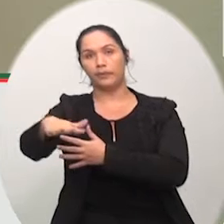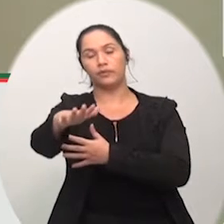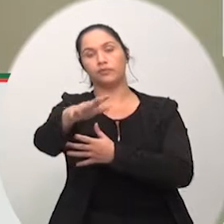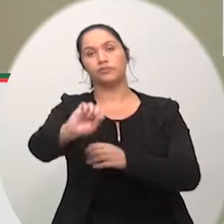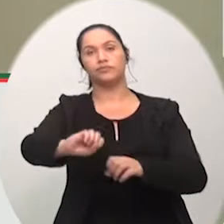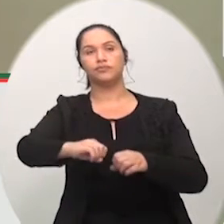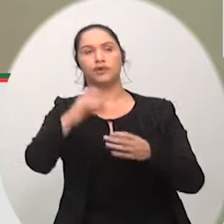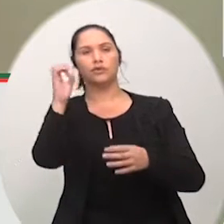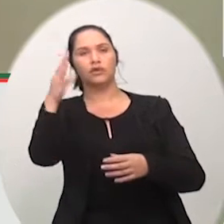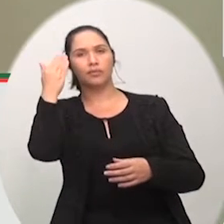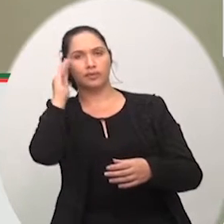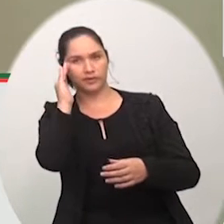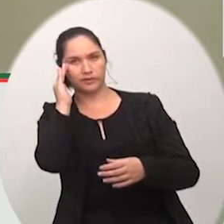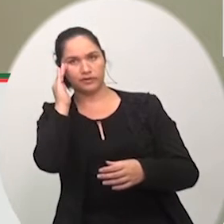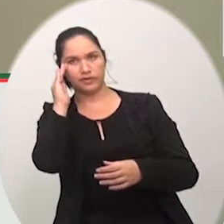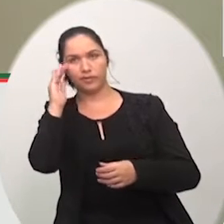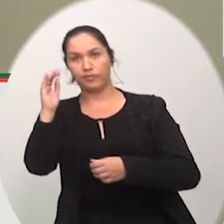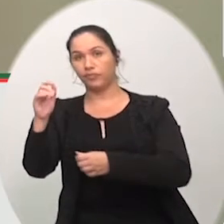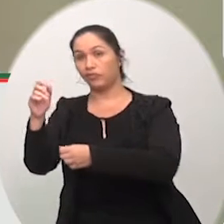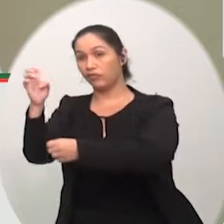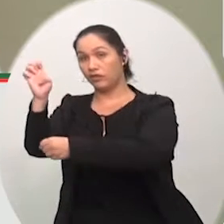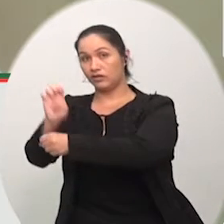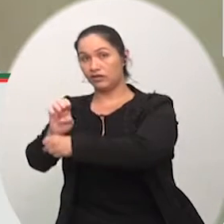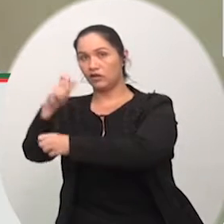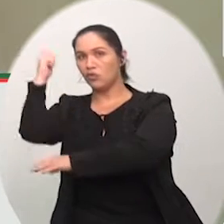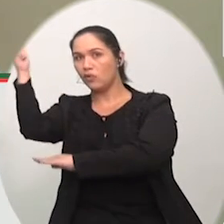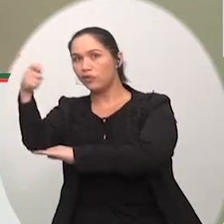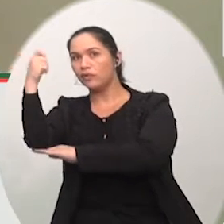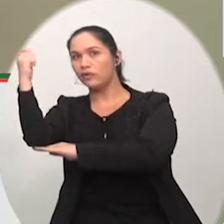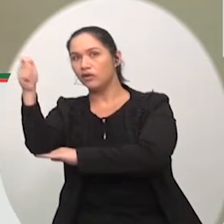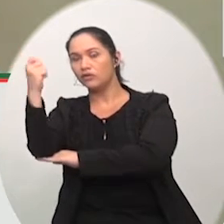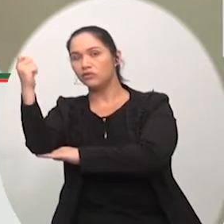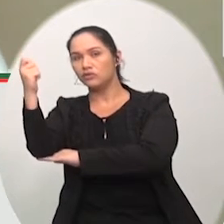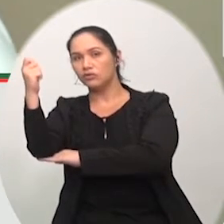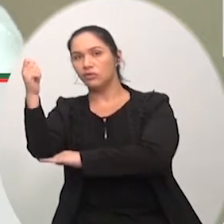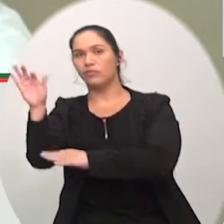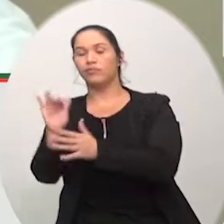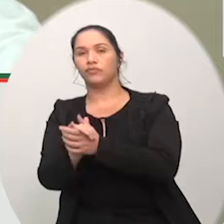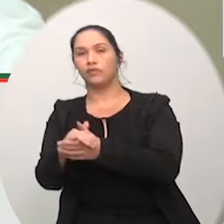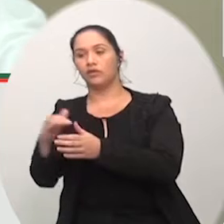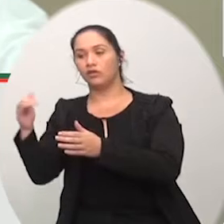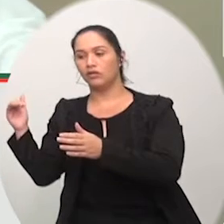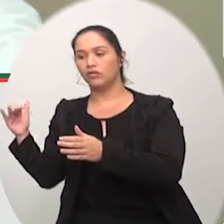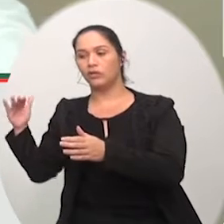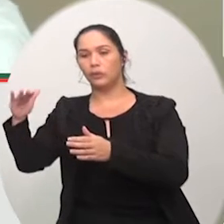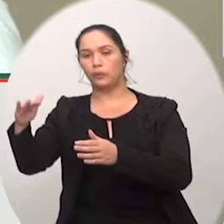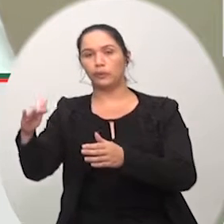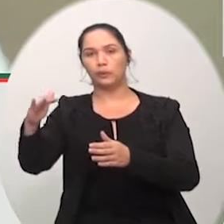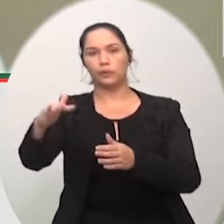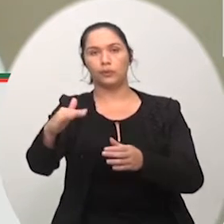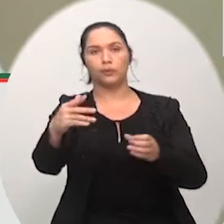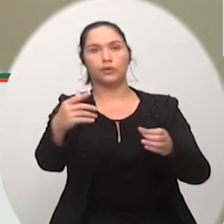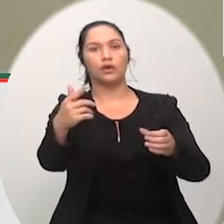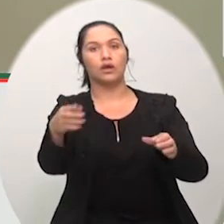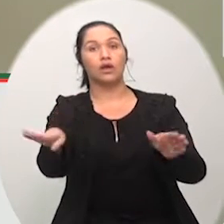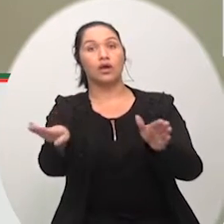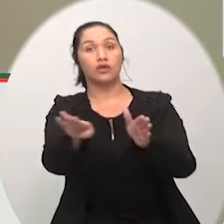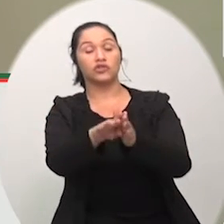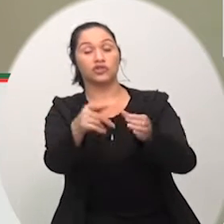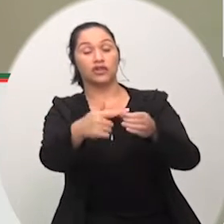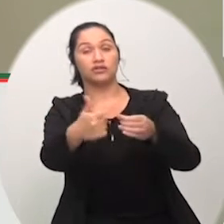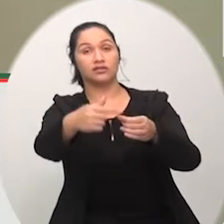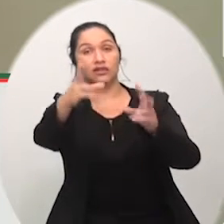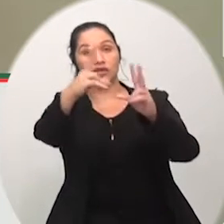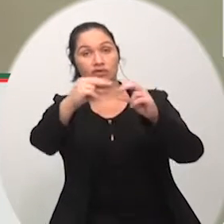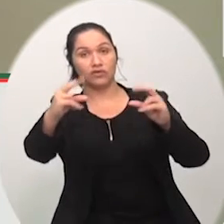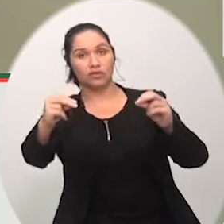para Santa Catarina até chegar a Florianópolis, aí vai ser quatro pedágio. É isso que eu entendi? É um absurdo. E daqui indo